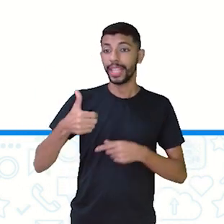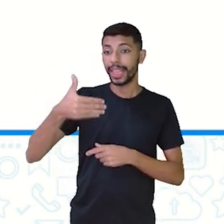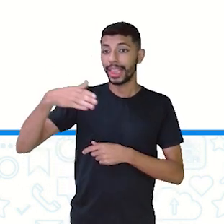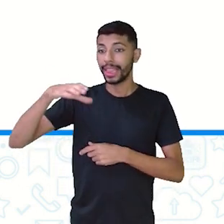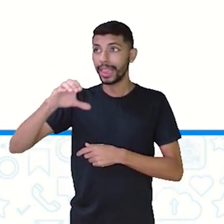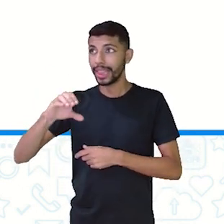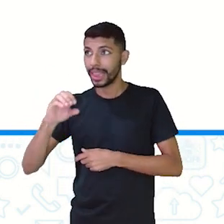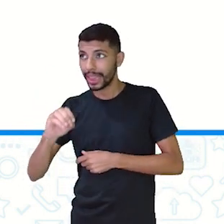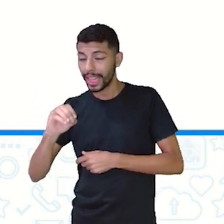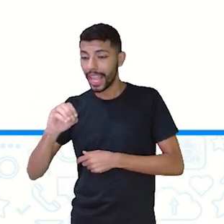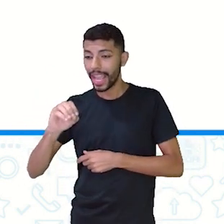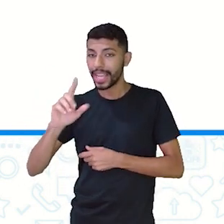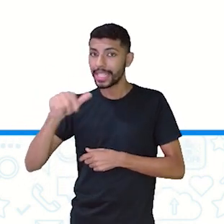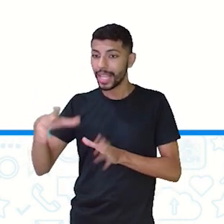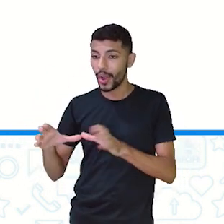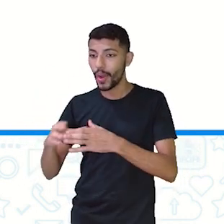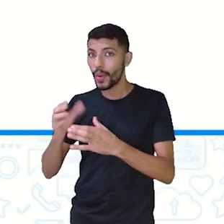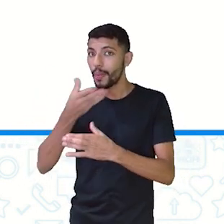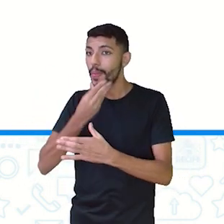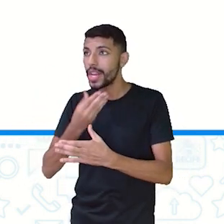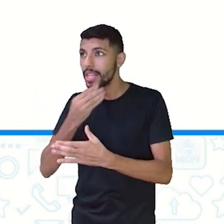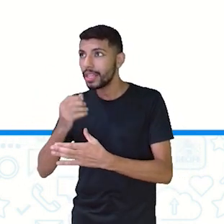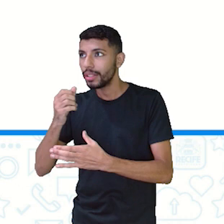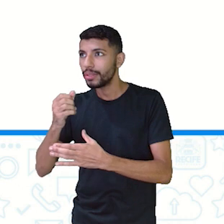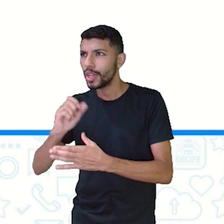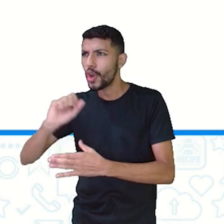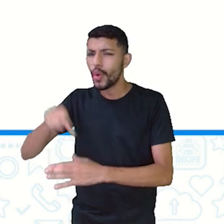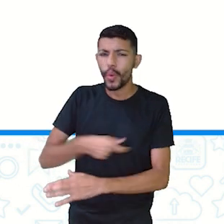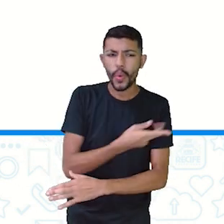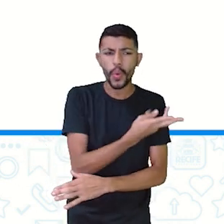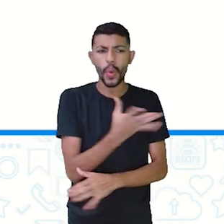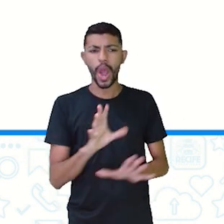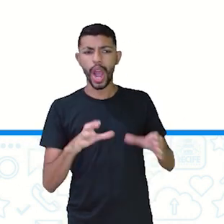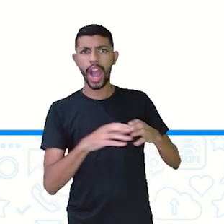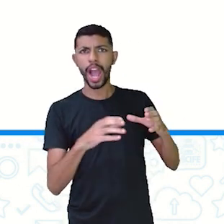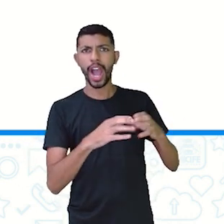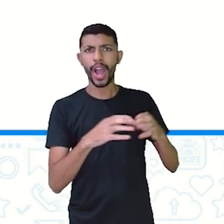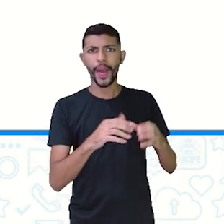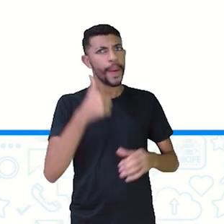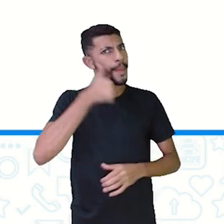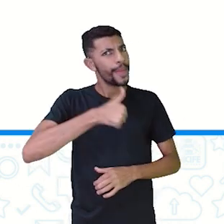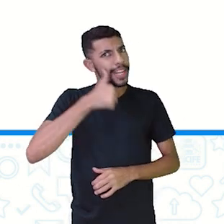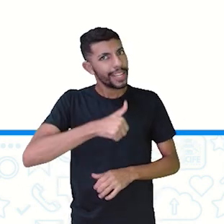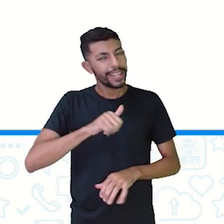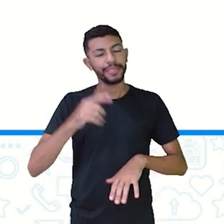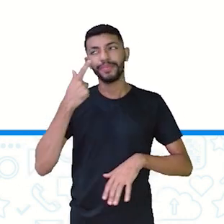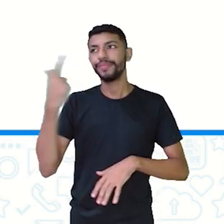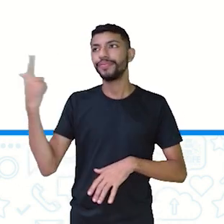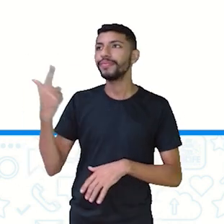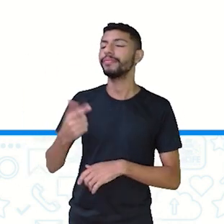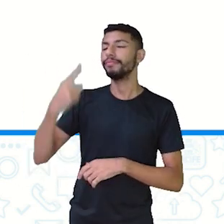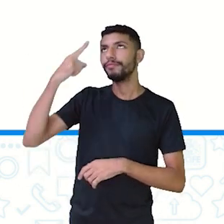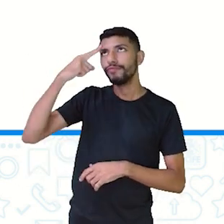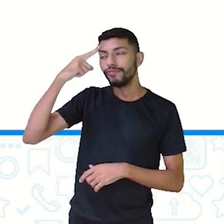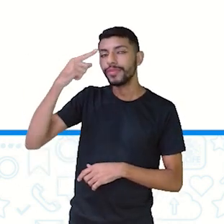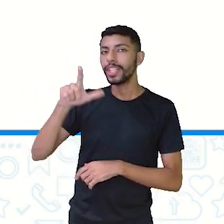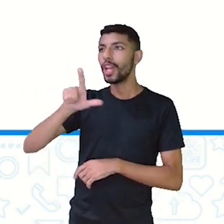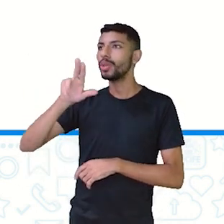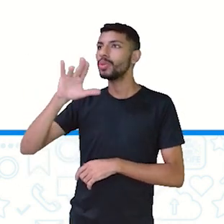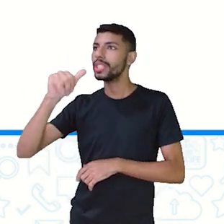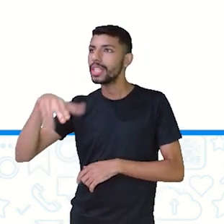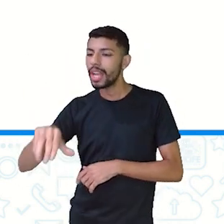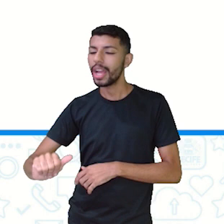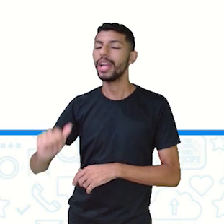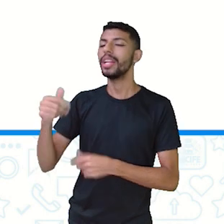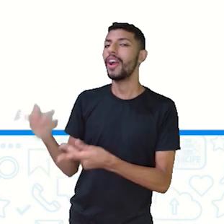Quantas são as meninas? E aí? Pensa direitinho, Luciana convidou 39 crianças